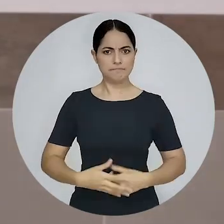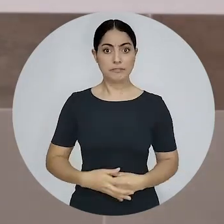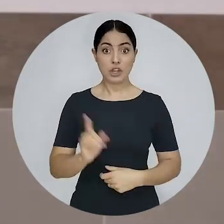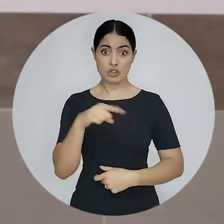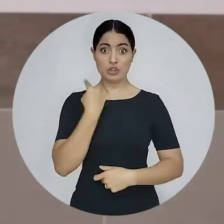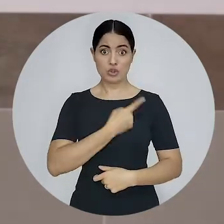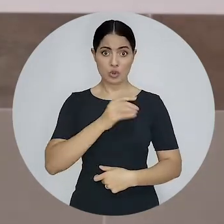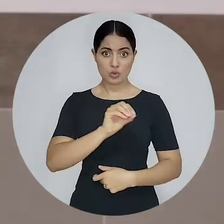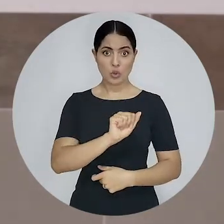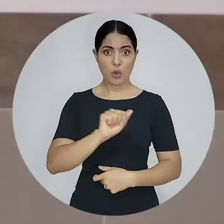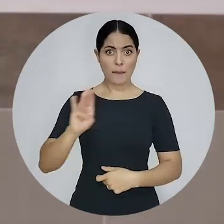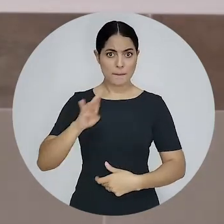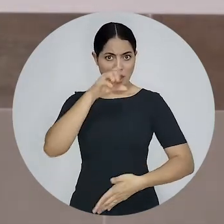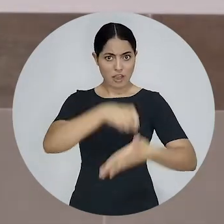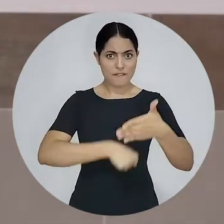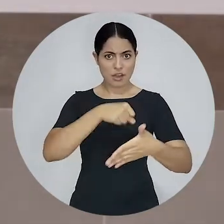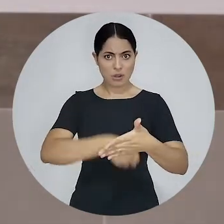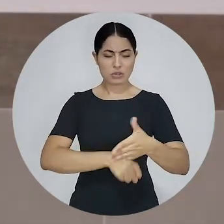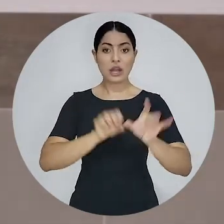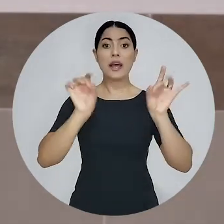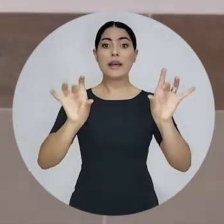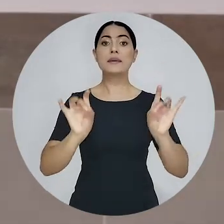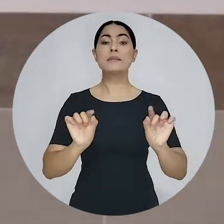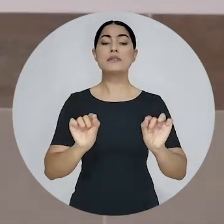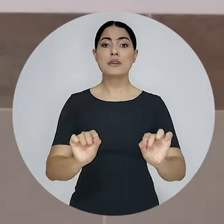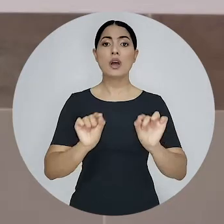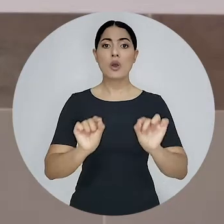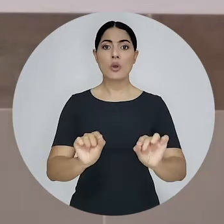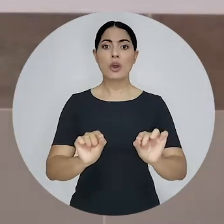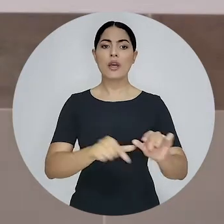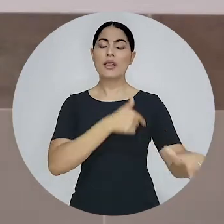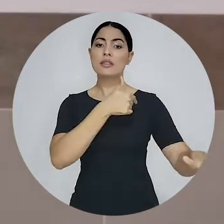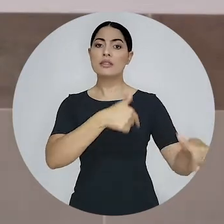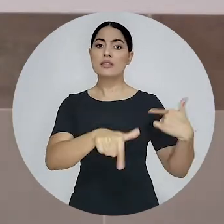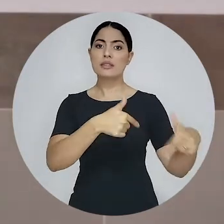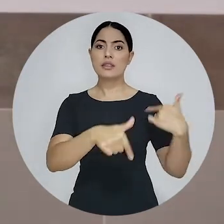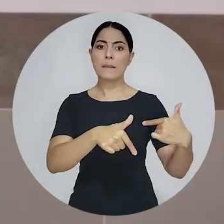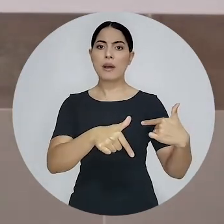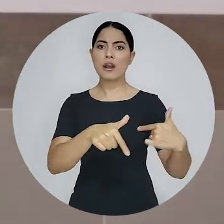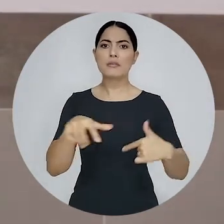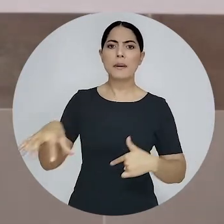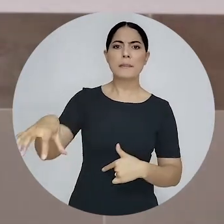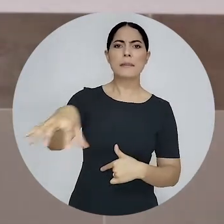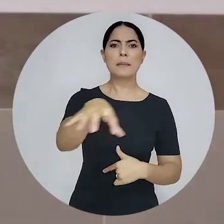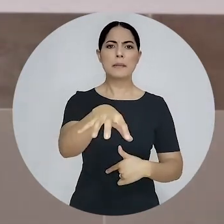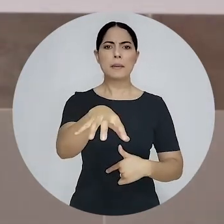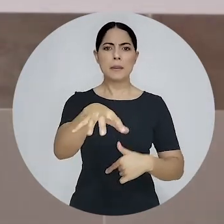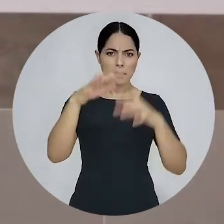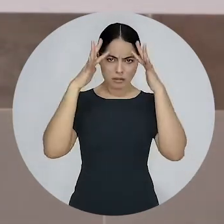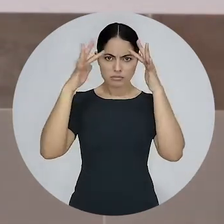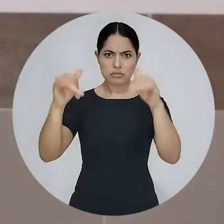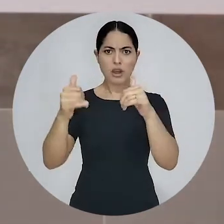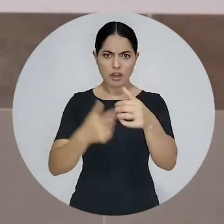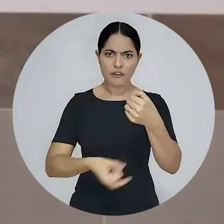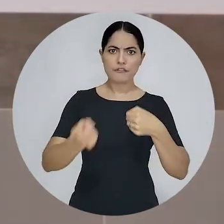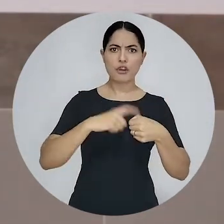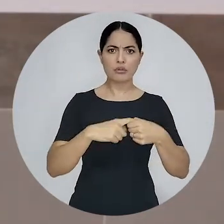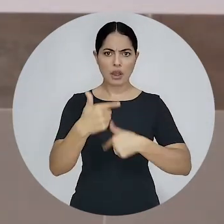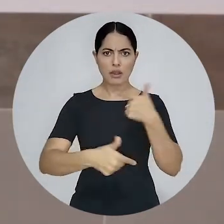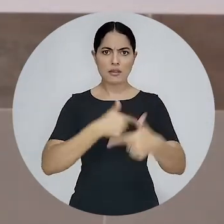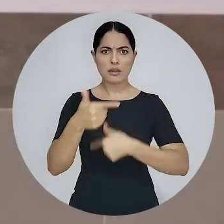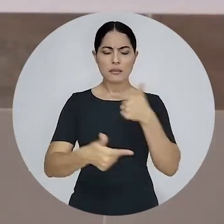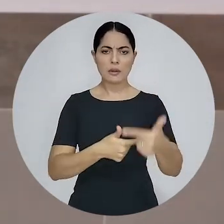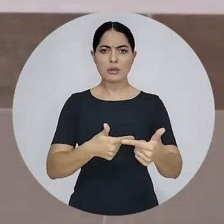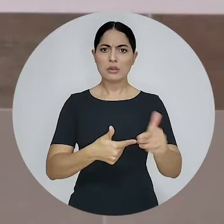A Ordem dos Advogados vai lutar também e em especial para garantir o retorno dos trabalhos dos fóruns e